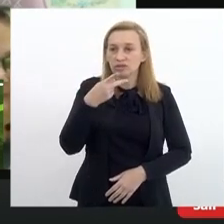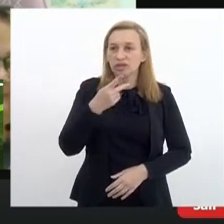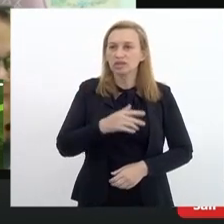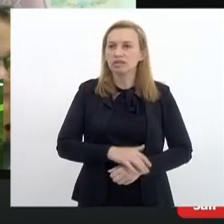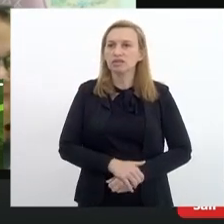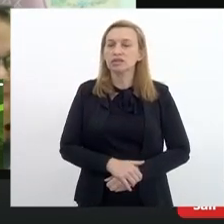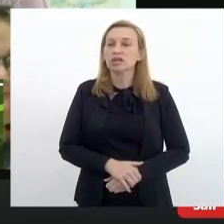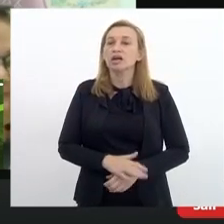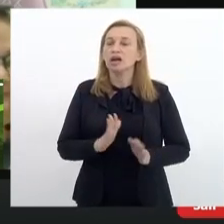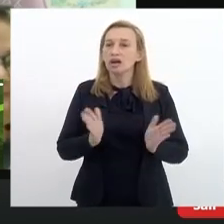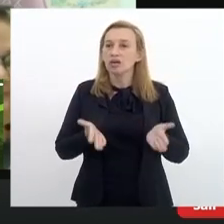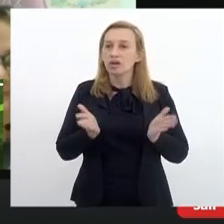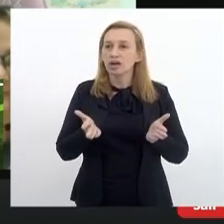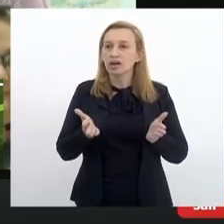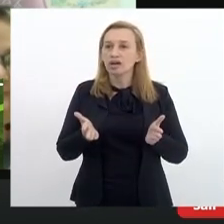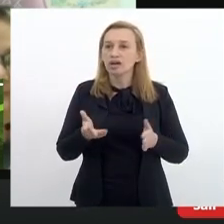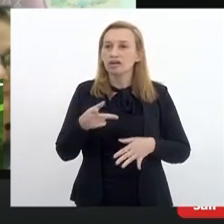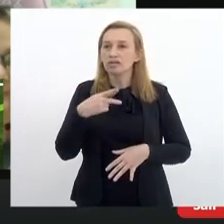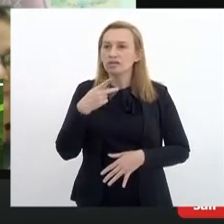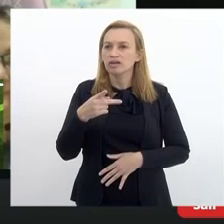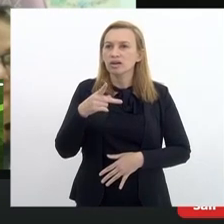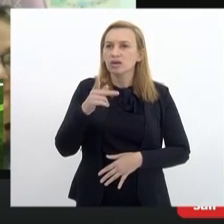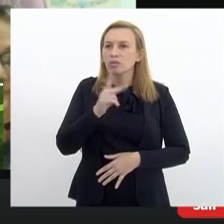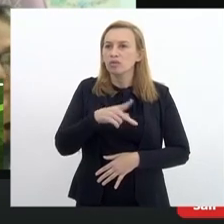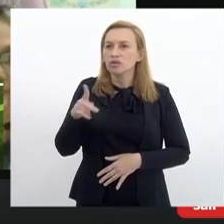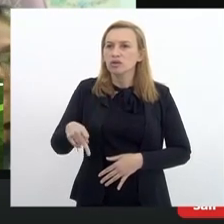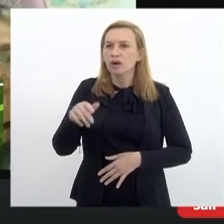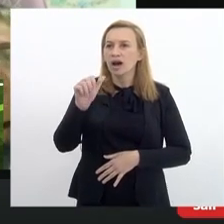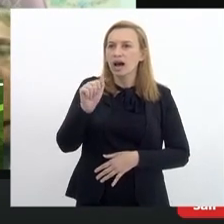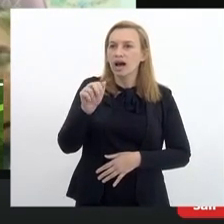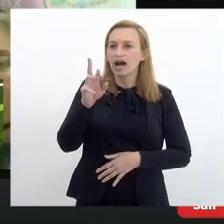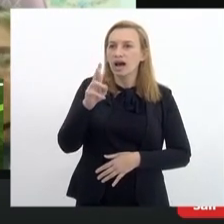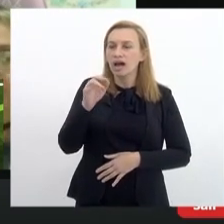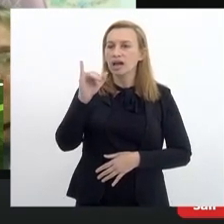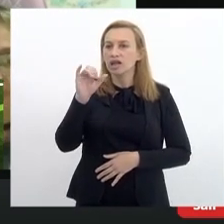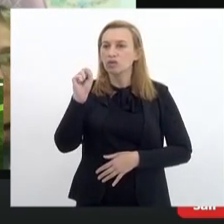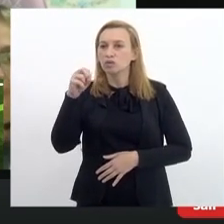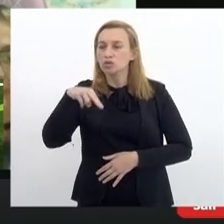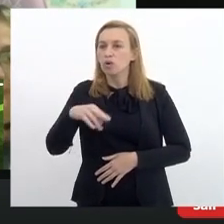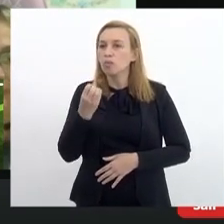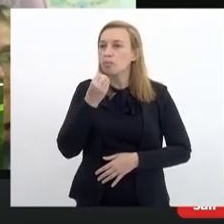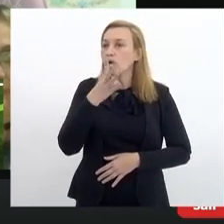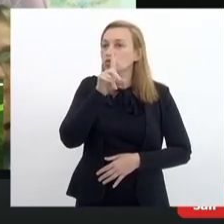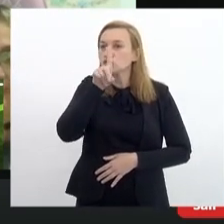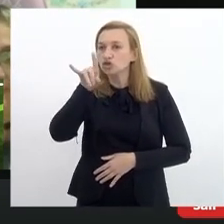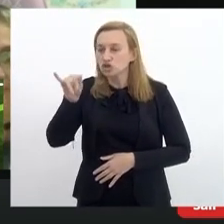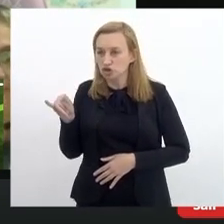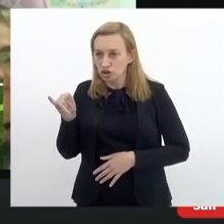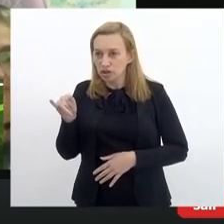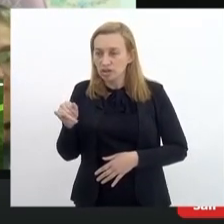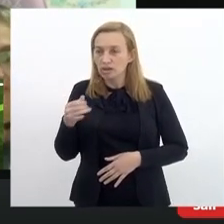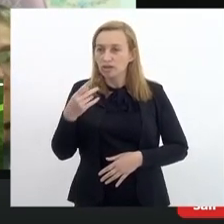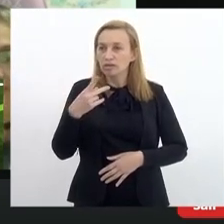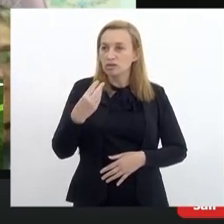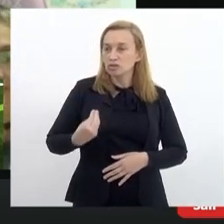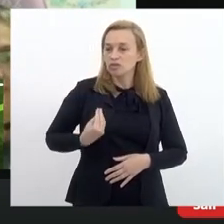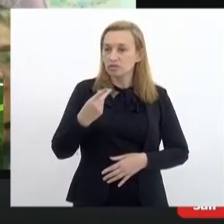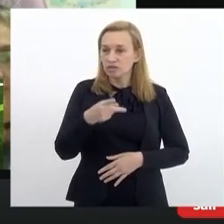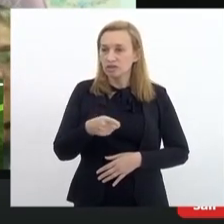eu passo aqui agora a palavra para o professor Alilson bom dia professor obrigado aqui pela presença